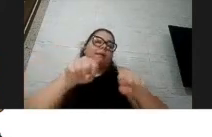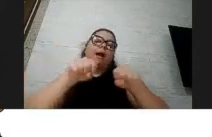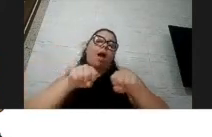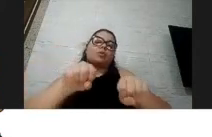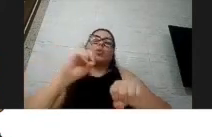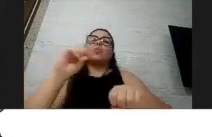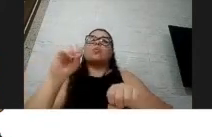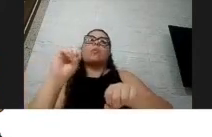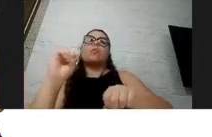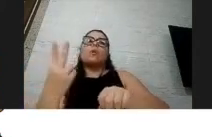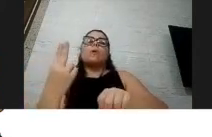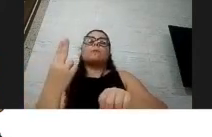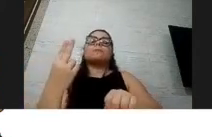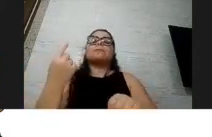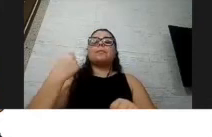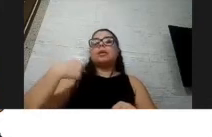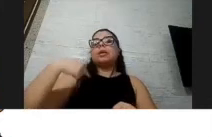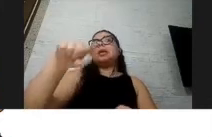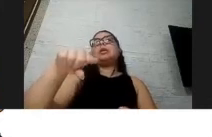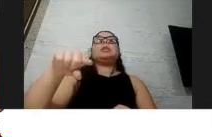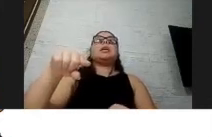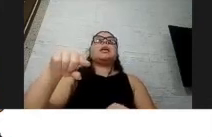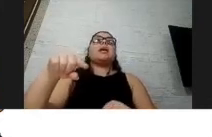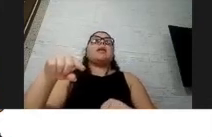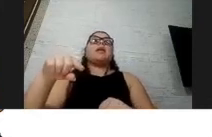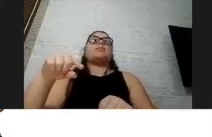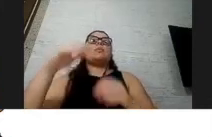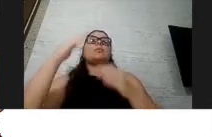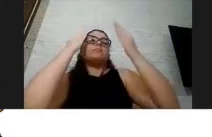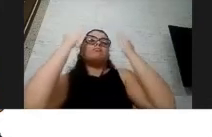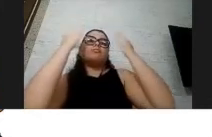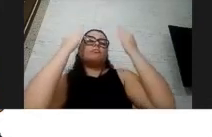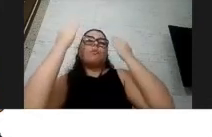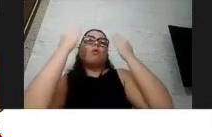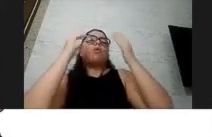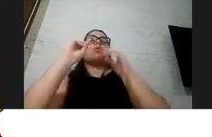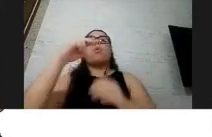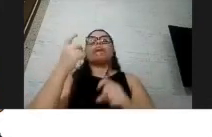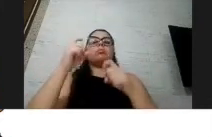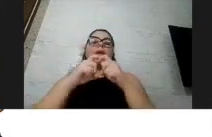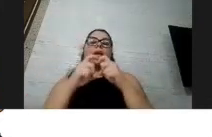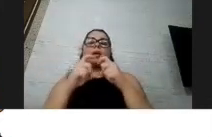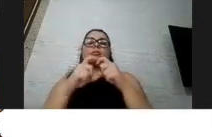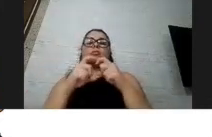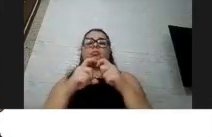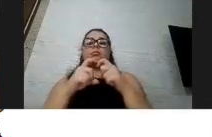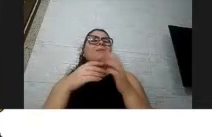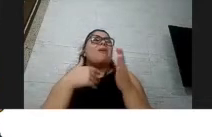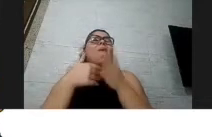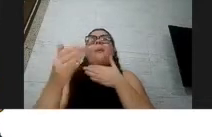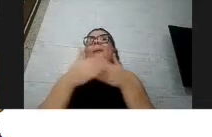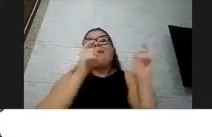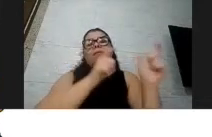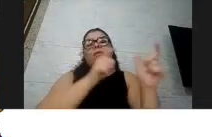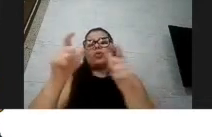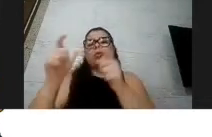se eu tenho que ir ao terapeuta, se eu tenho que ir ao médico, em qualquer outro lugar que